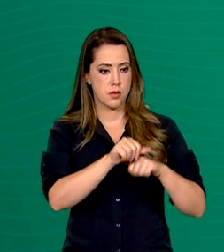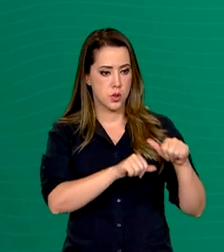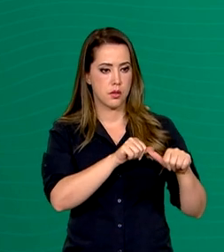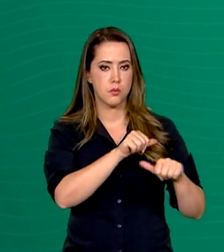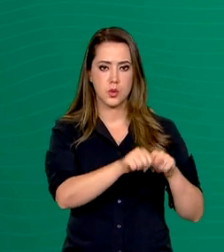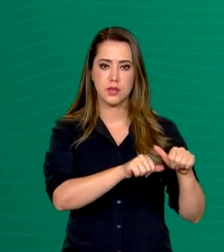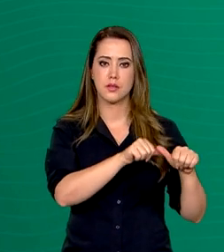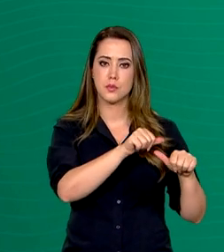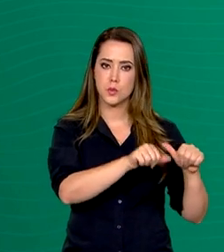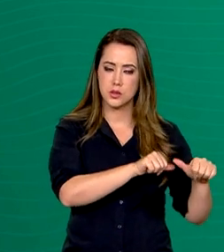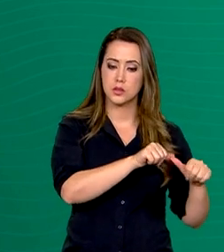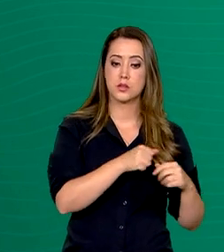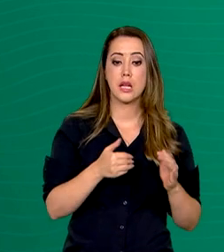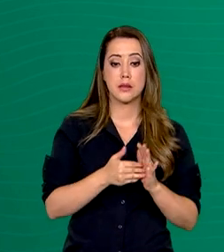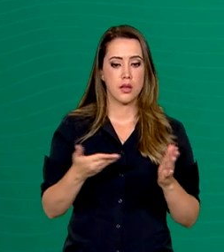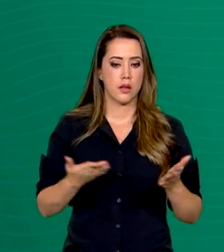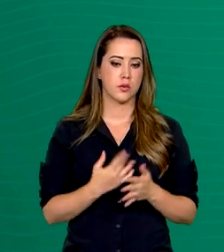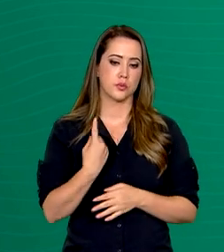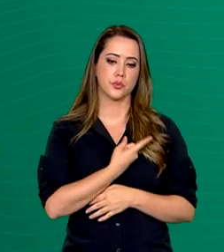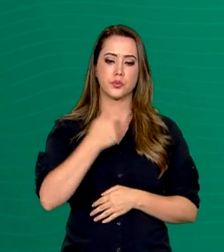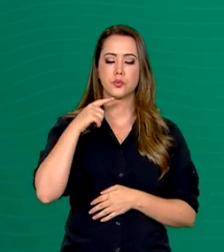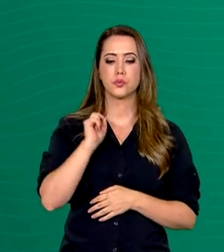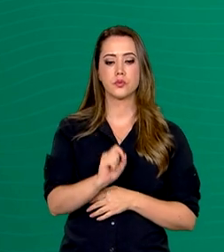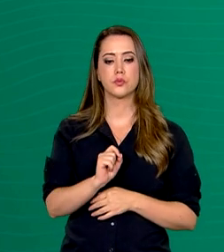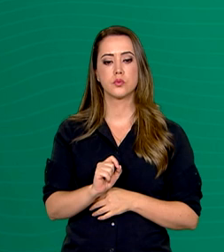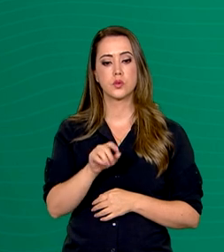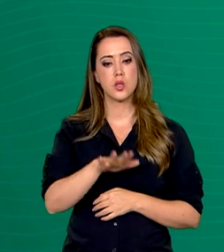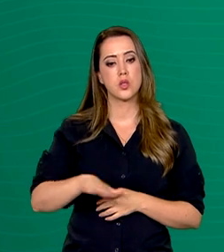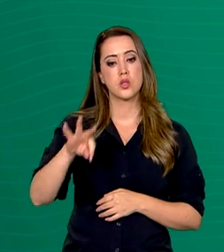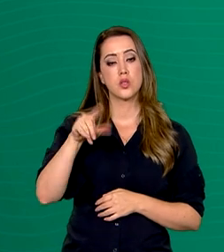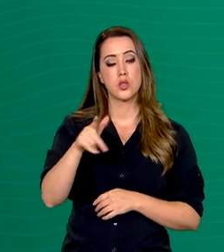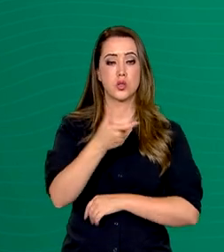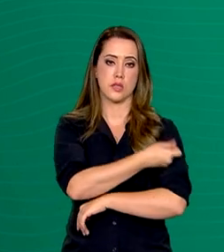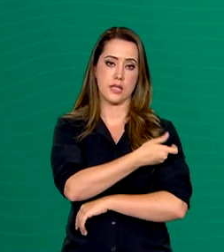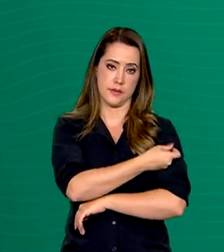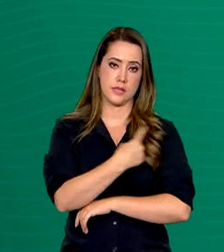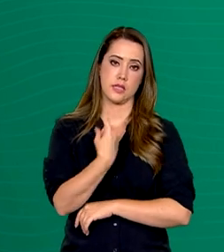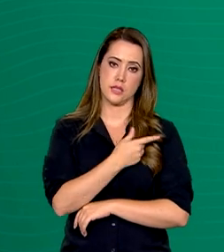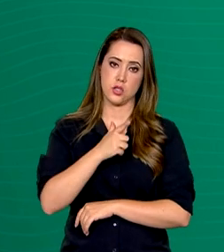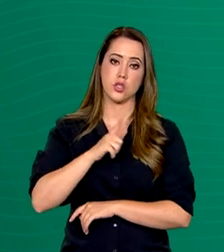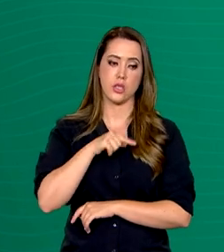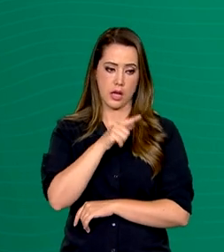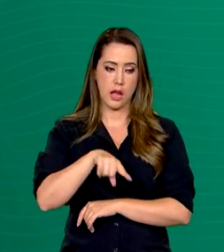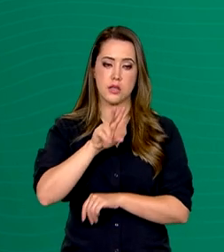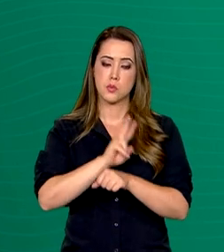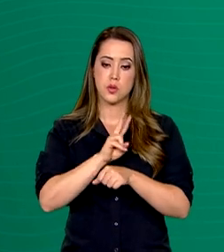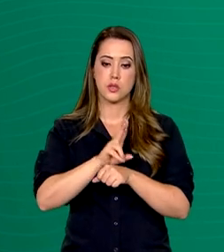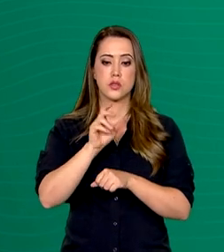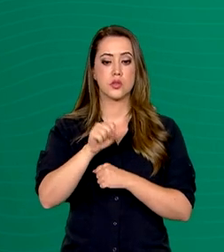momento, o a gente sabe? O nós sabemos? Que todas as vacinas que nós temos, elas ainda protegem.